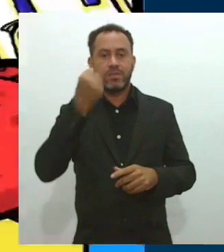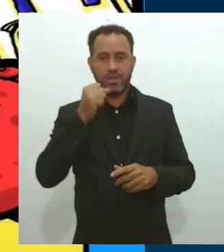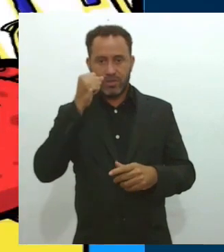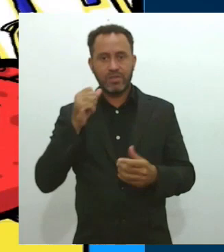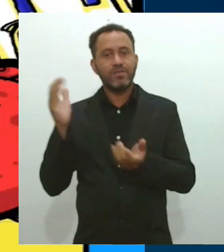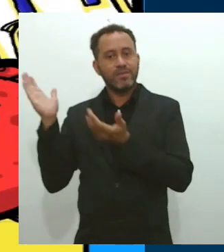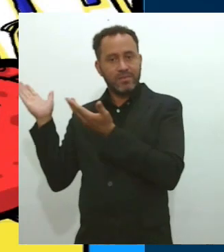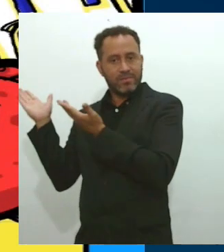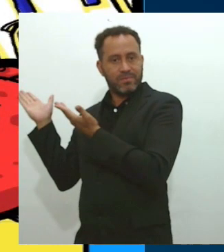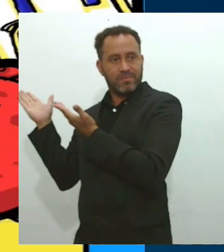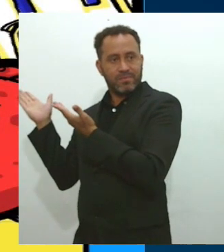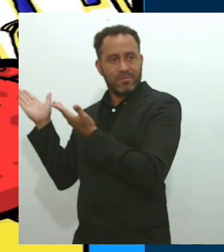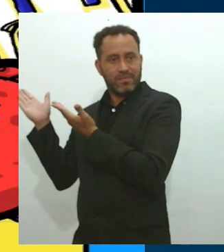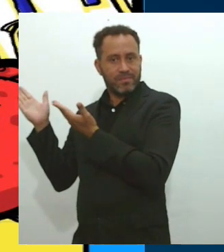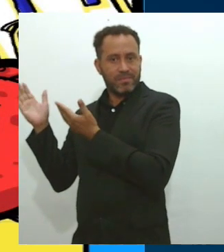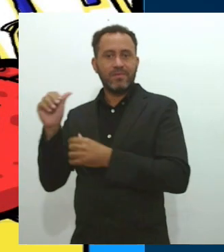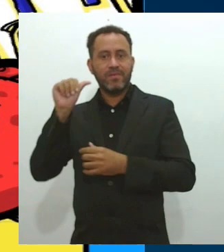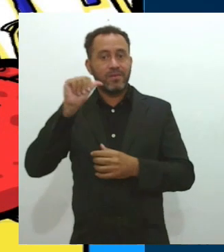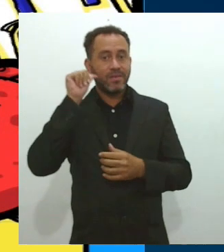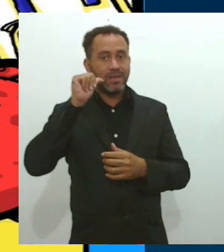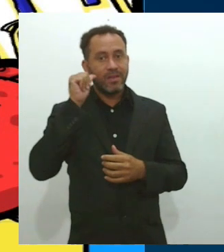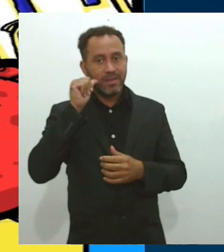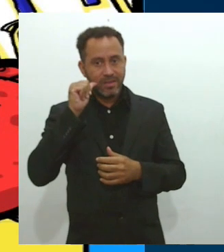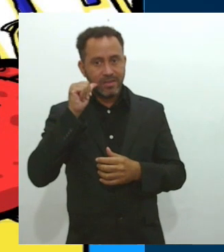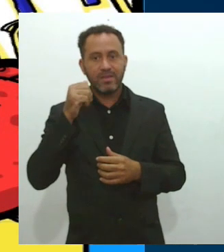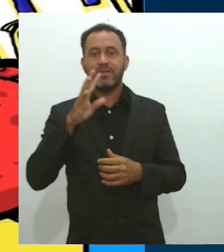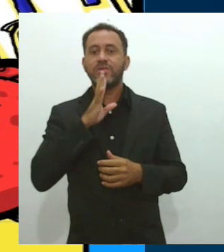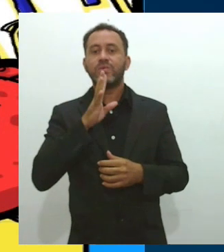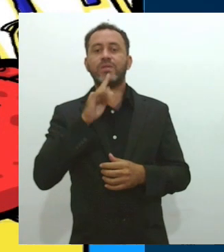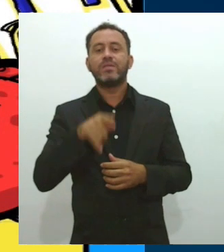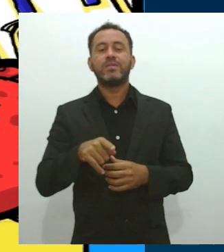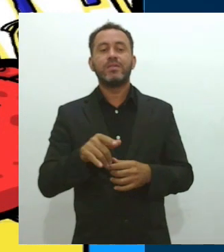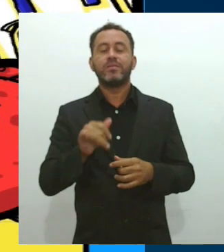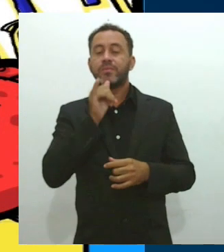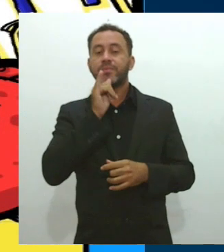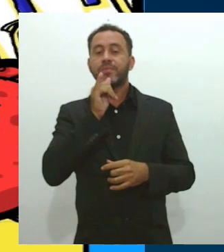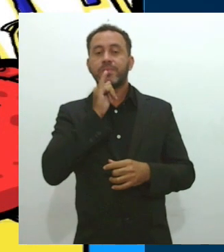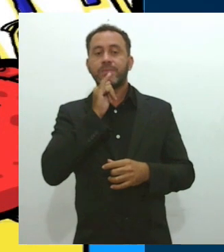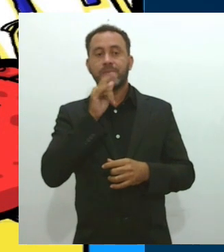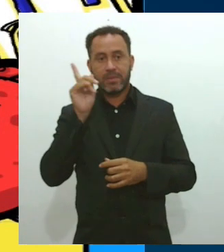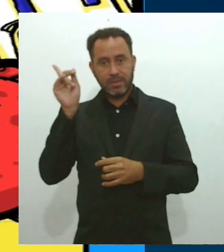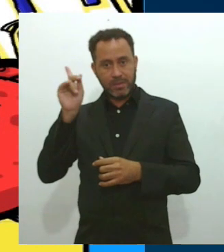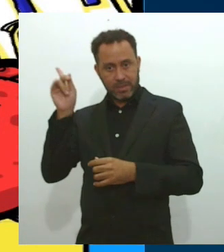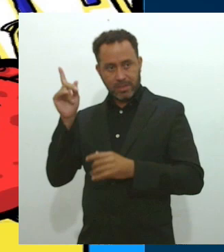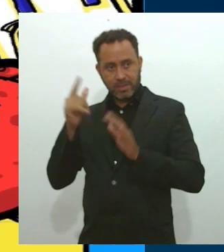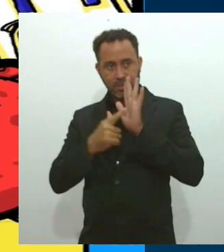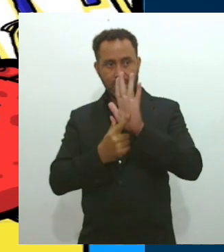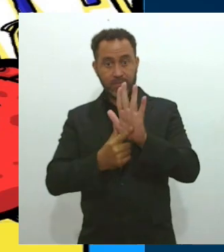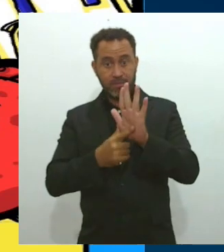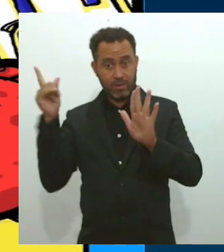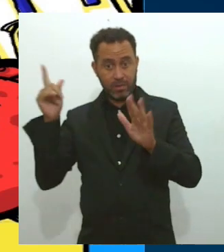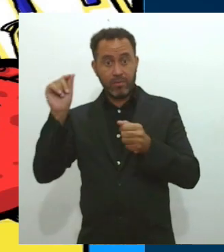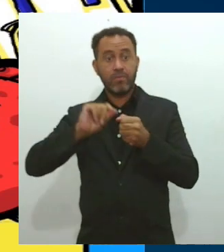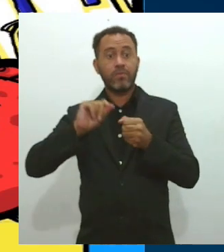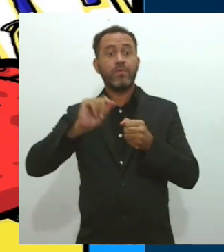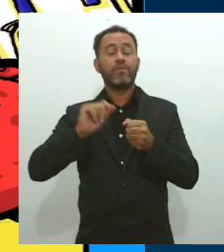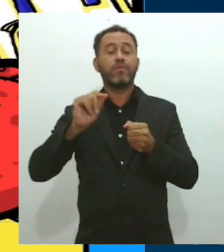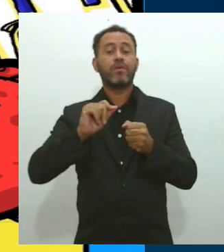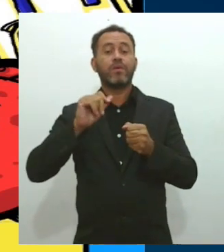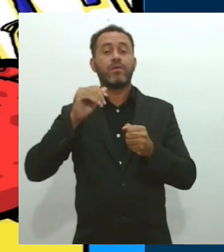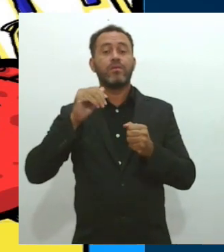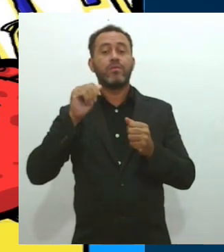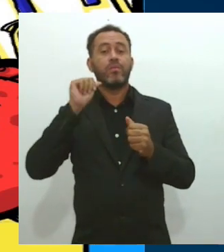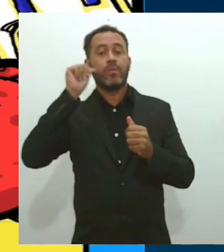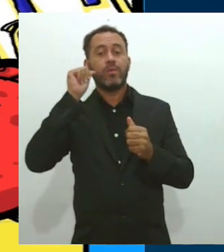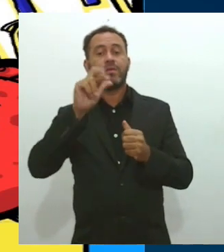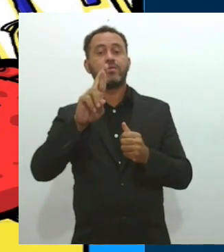vários artistas que a gente conheceu no momento. Por exemplo, essa capa aí que você está mostrando foi feita pelo artista